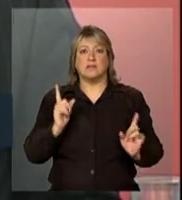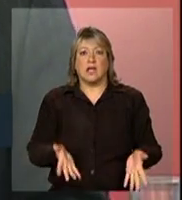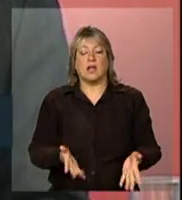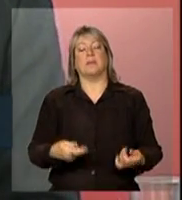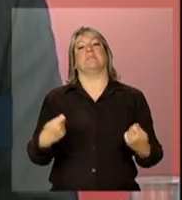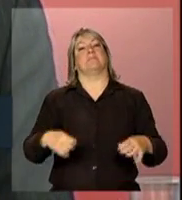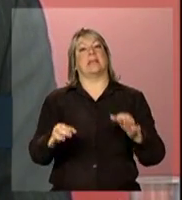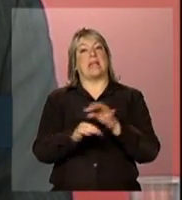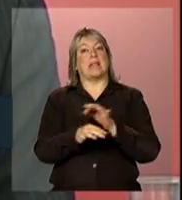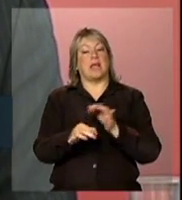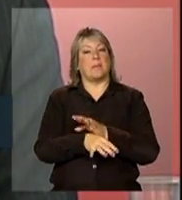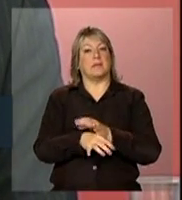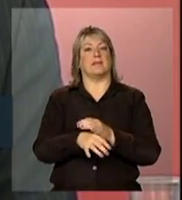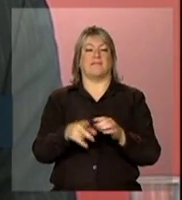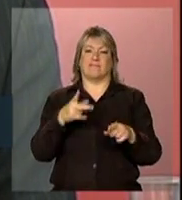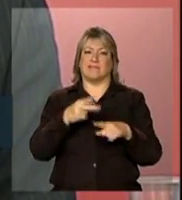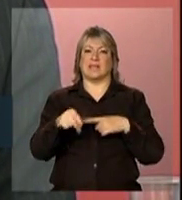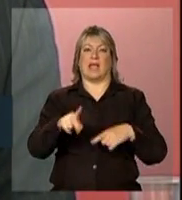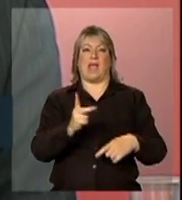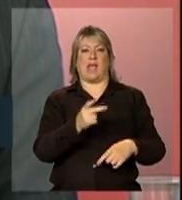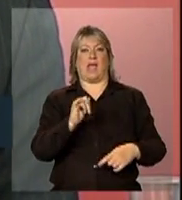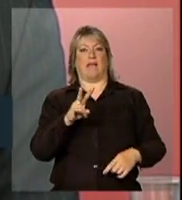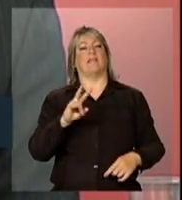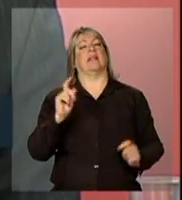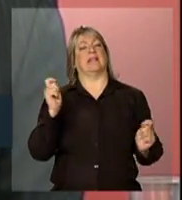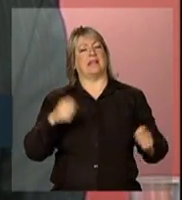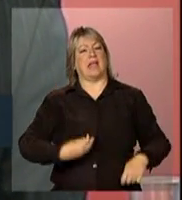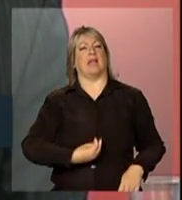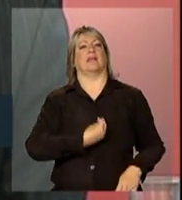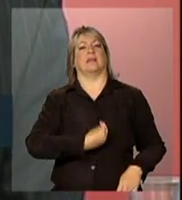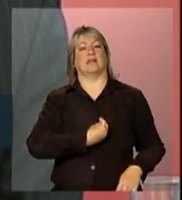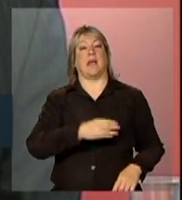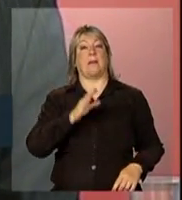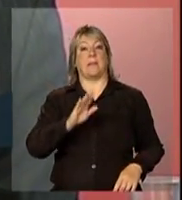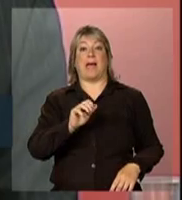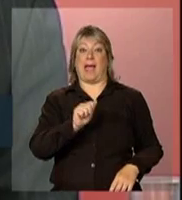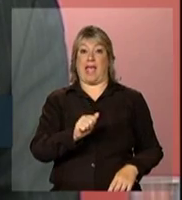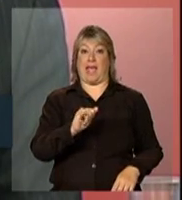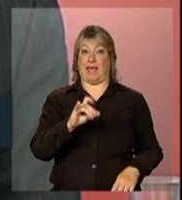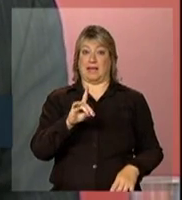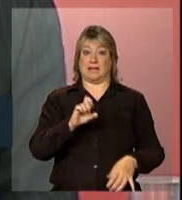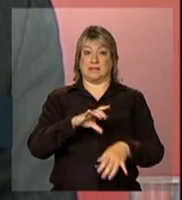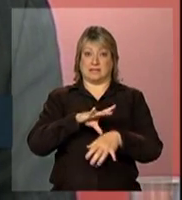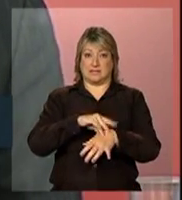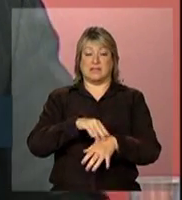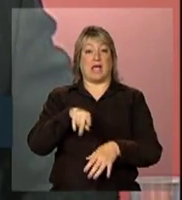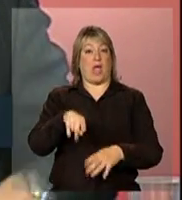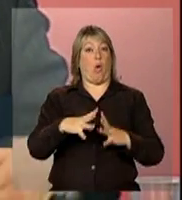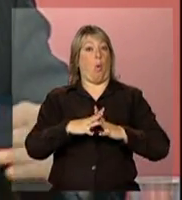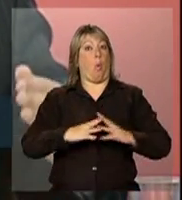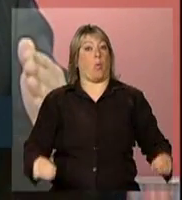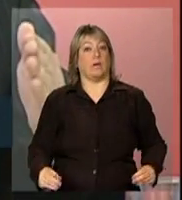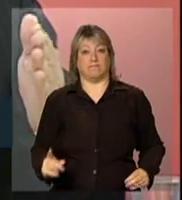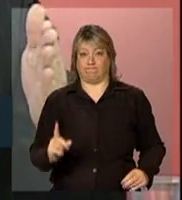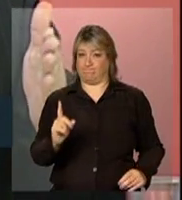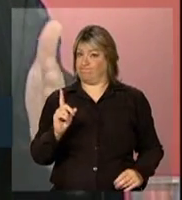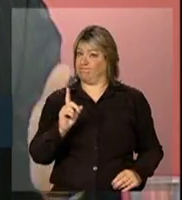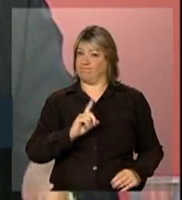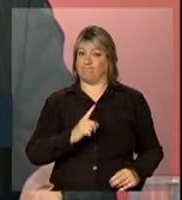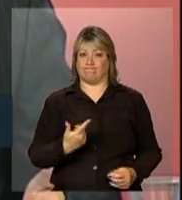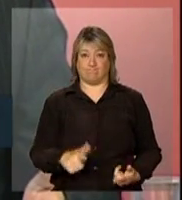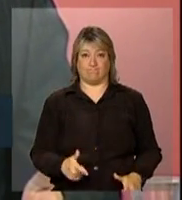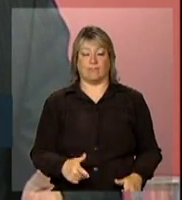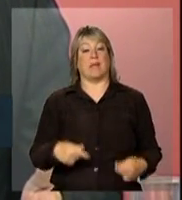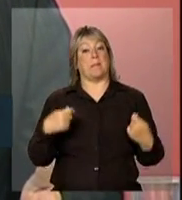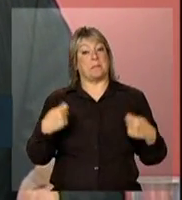o HIV, vivendo com o HIV, mas que a AIDS ainda não tem cura. E que detectarmos